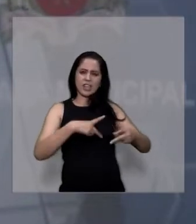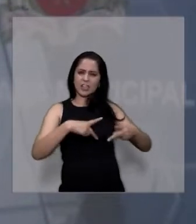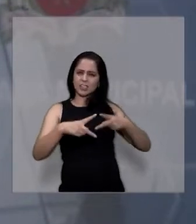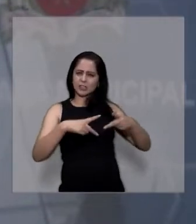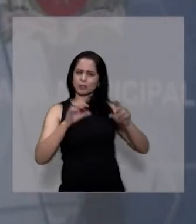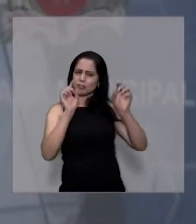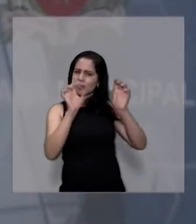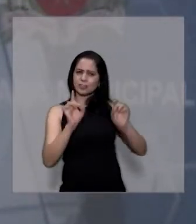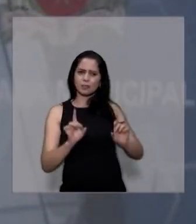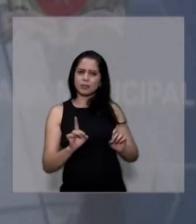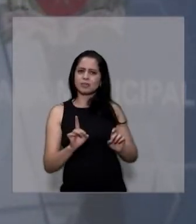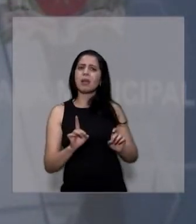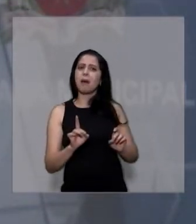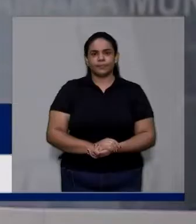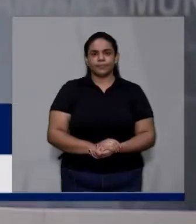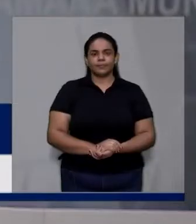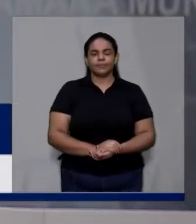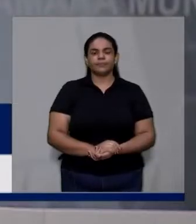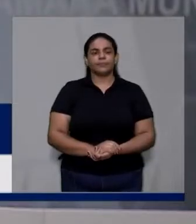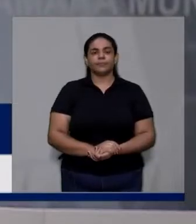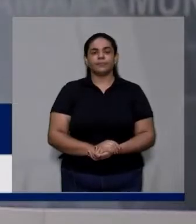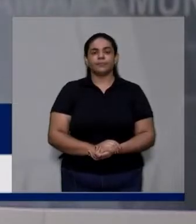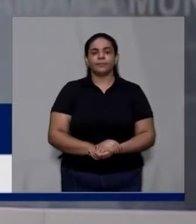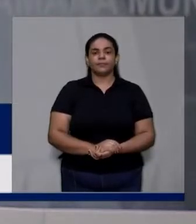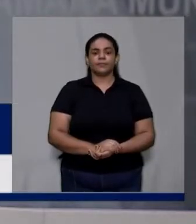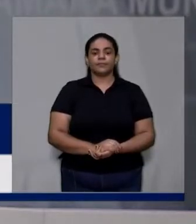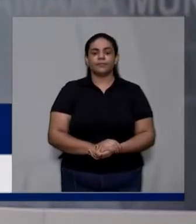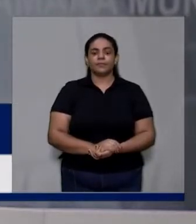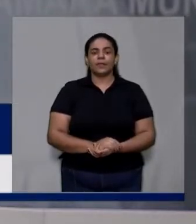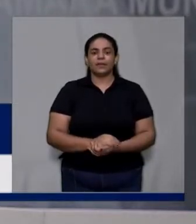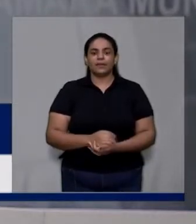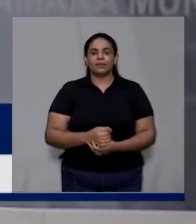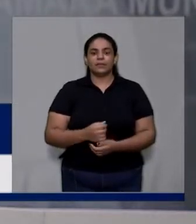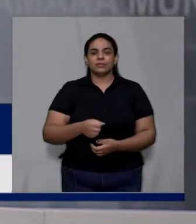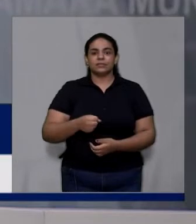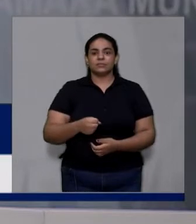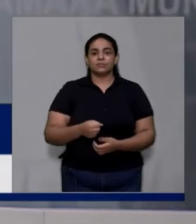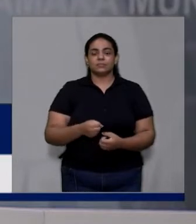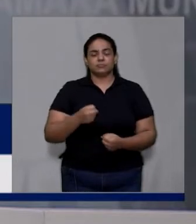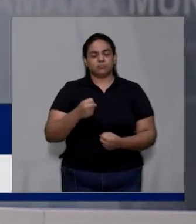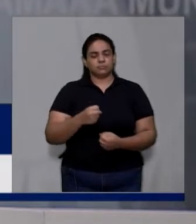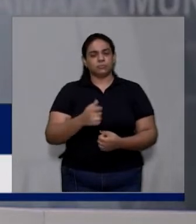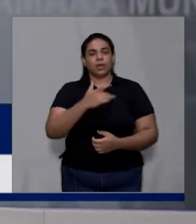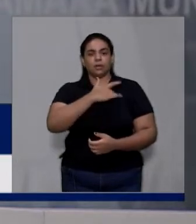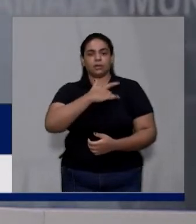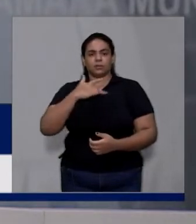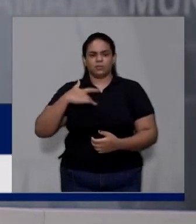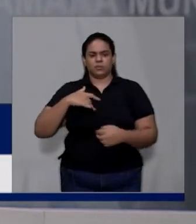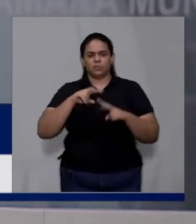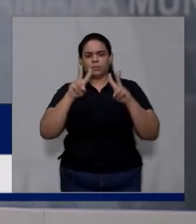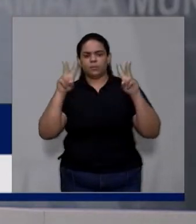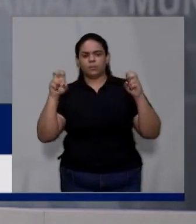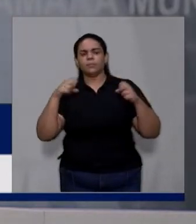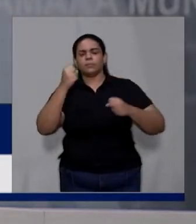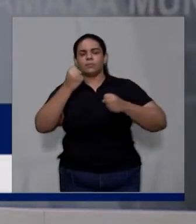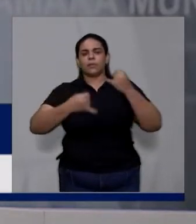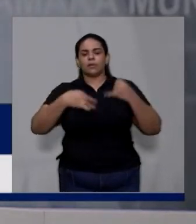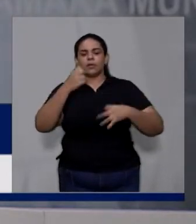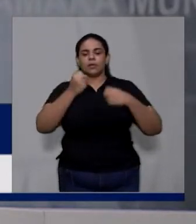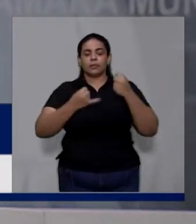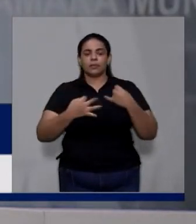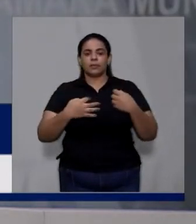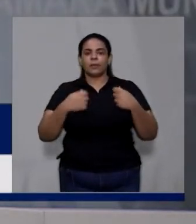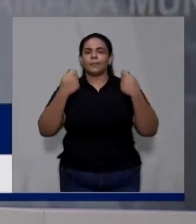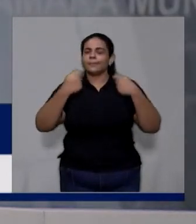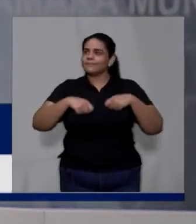gente dedicada incrível. Não é possível falar de saúde, cura, tratamento, prevenção, humanização sem falar